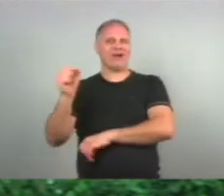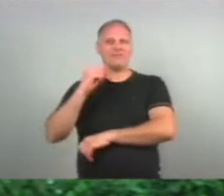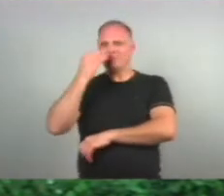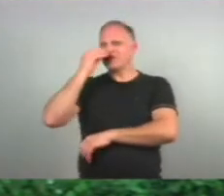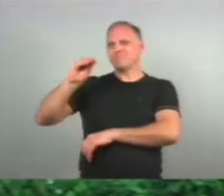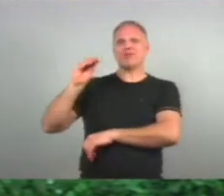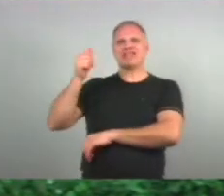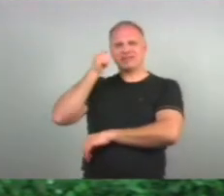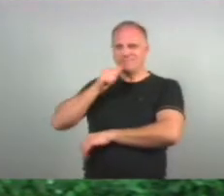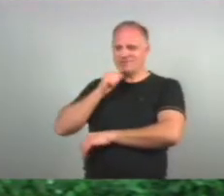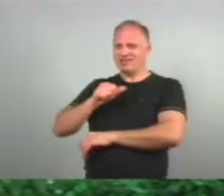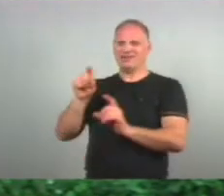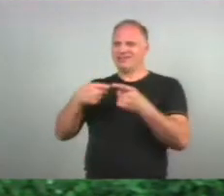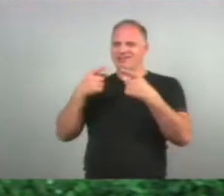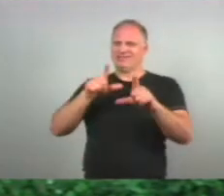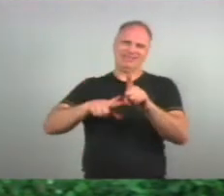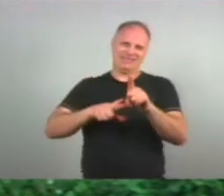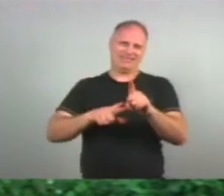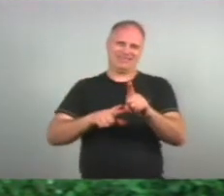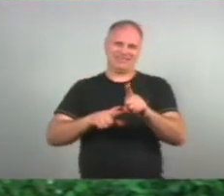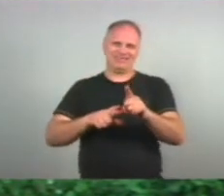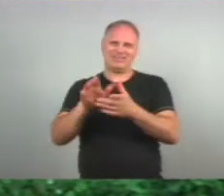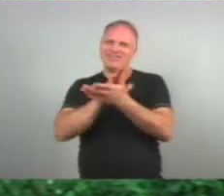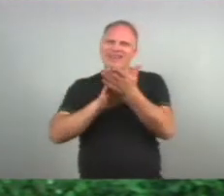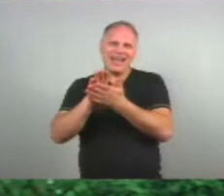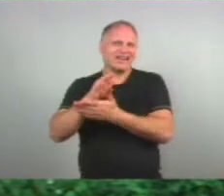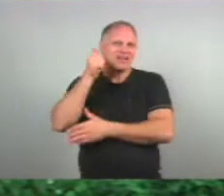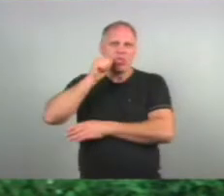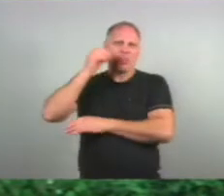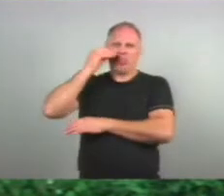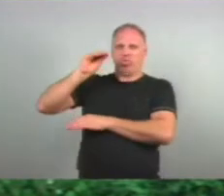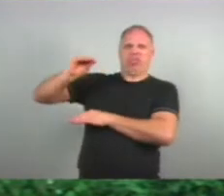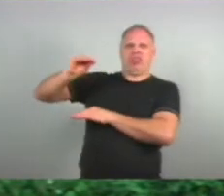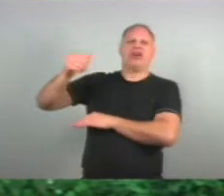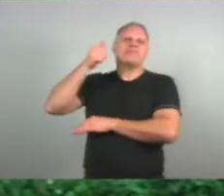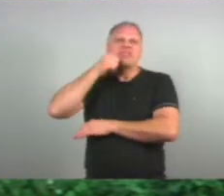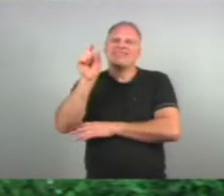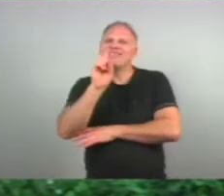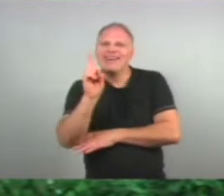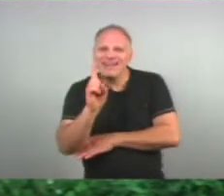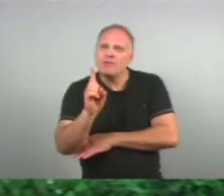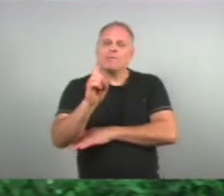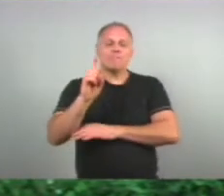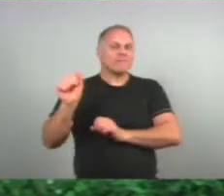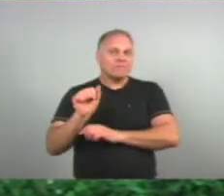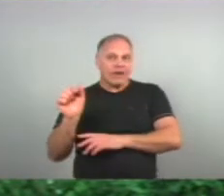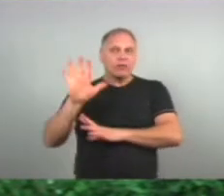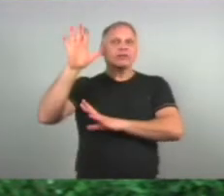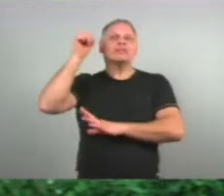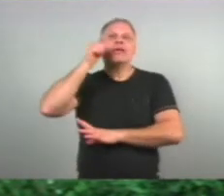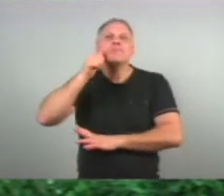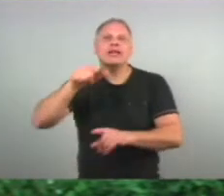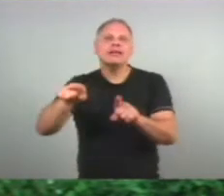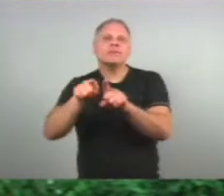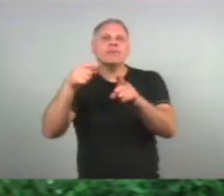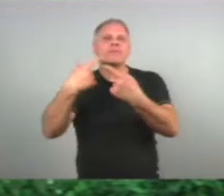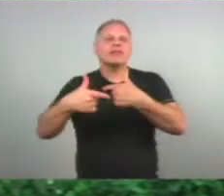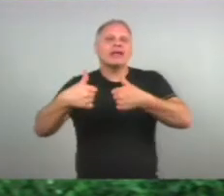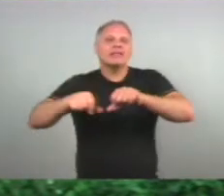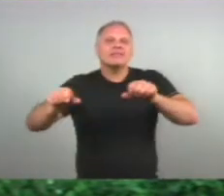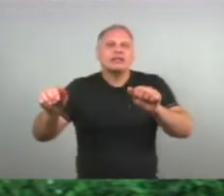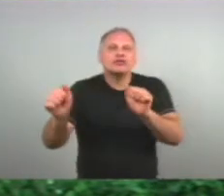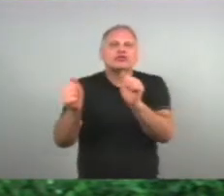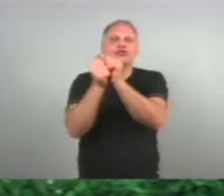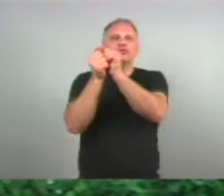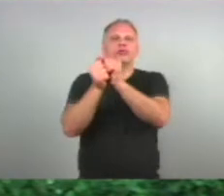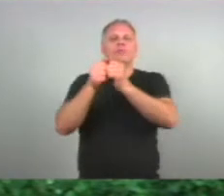Tanto a mulher A figura feminina Depreciem nada A mulher A mulher Faz parte Da